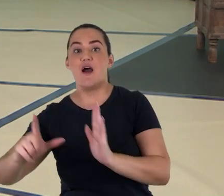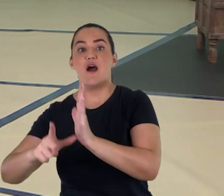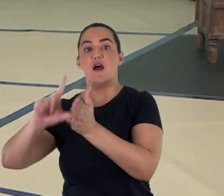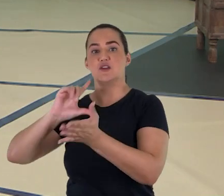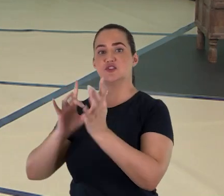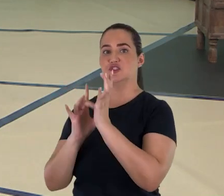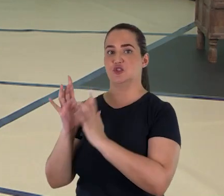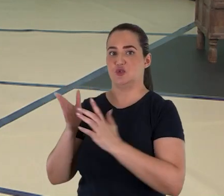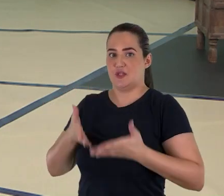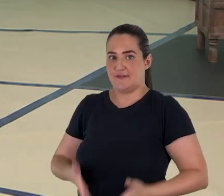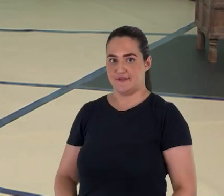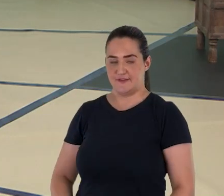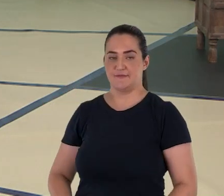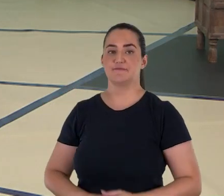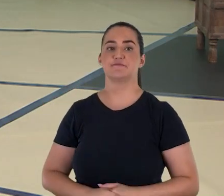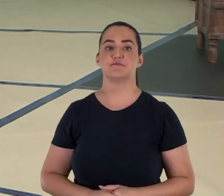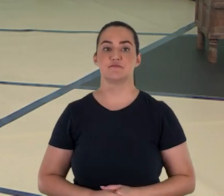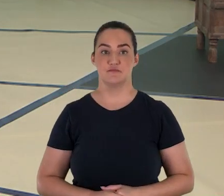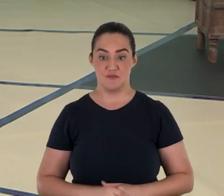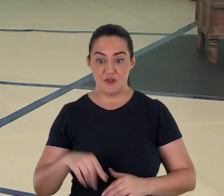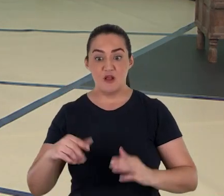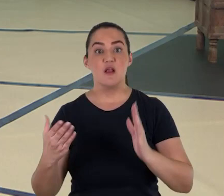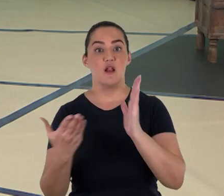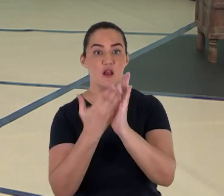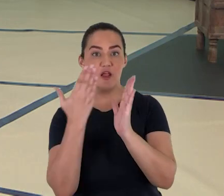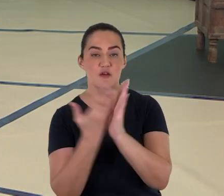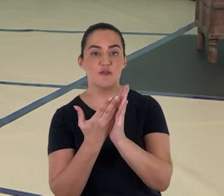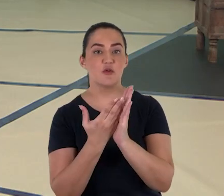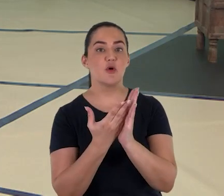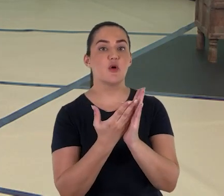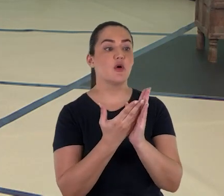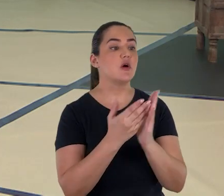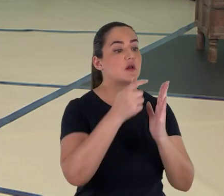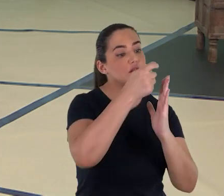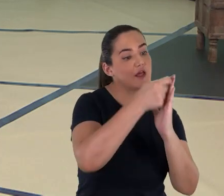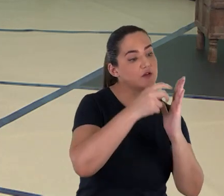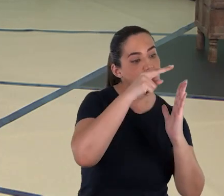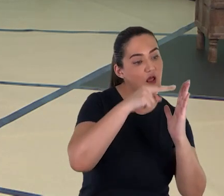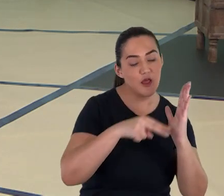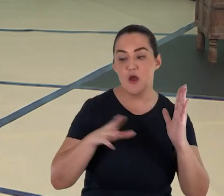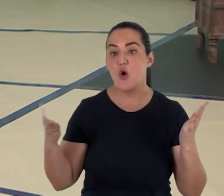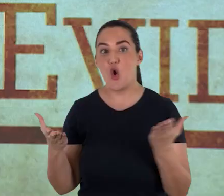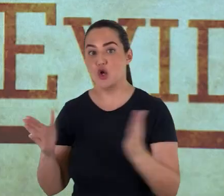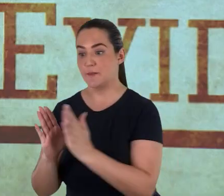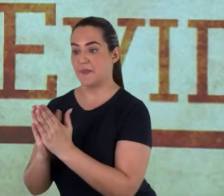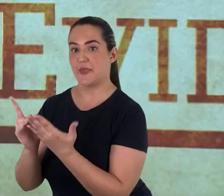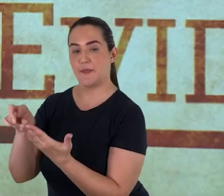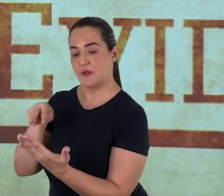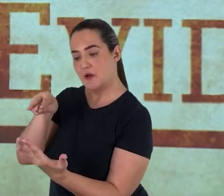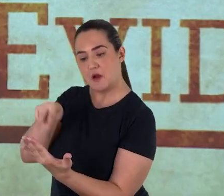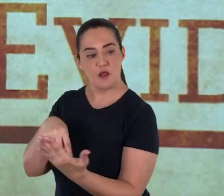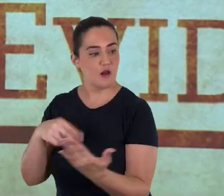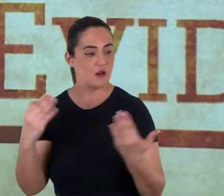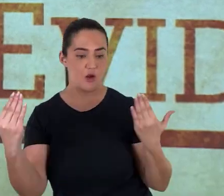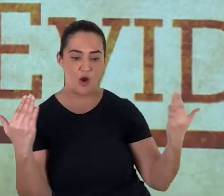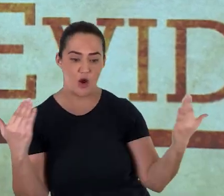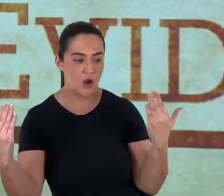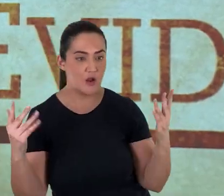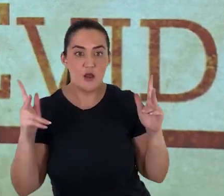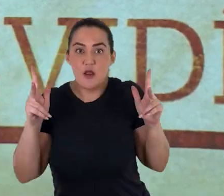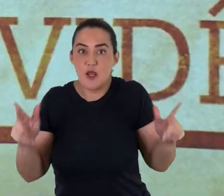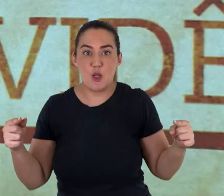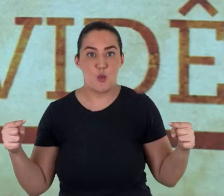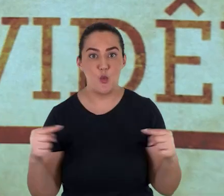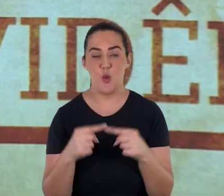possuíam essencialmente o mesmo conteúdo que conhecemos hoje na Bíblia Sagrada. Por outro lado, não